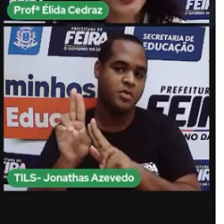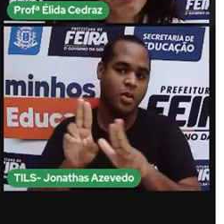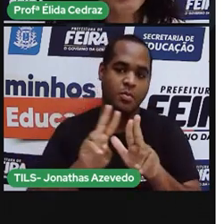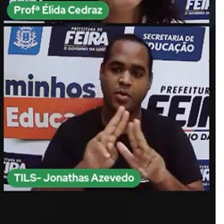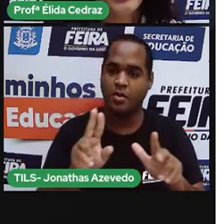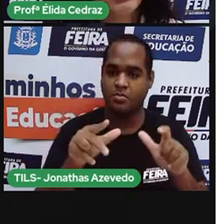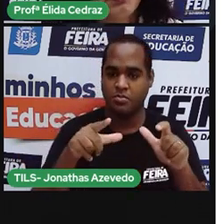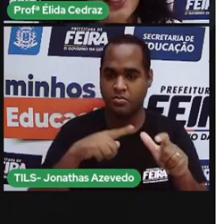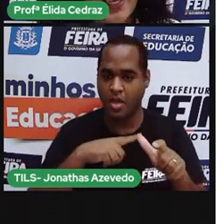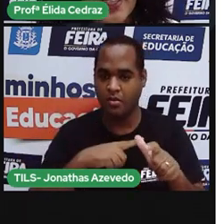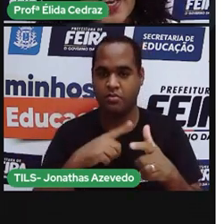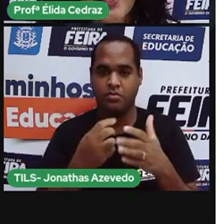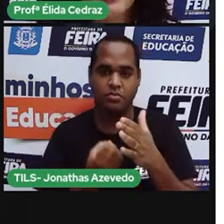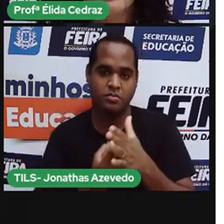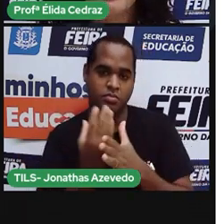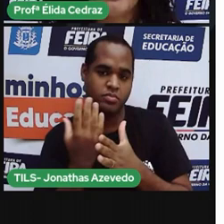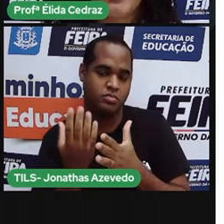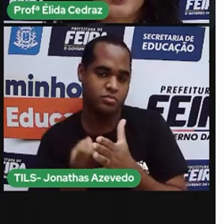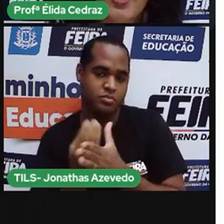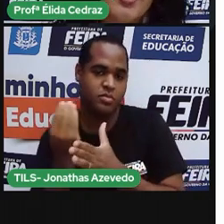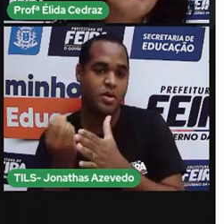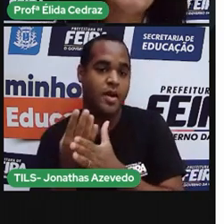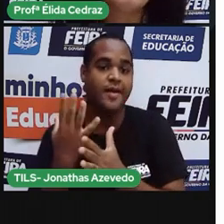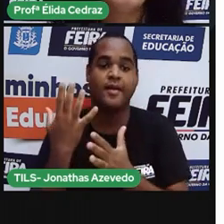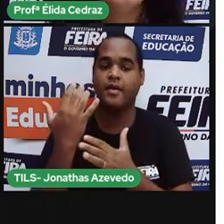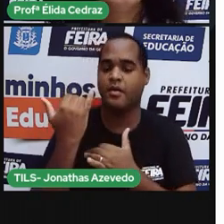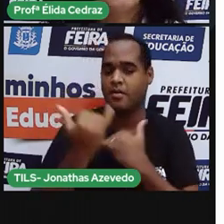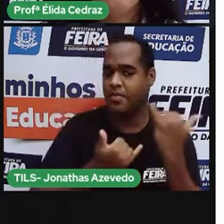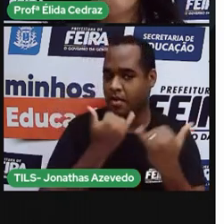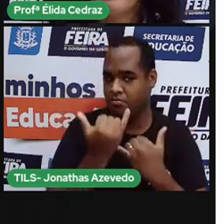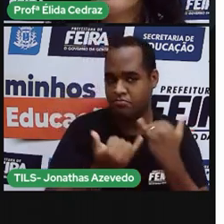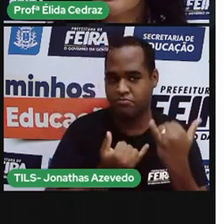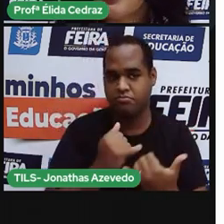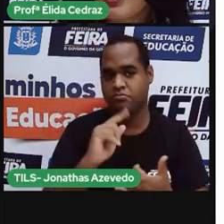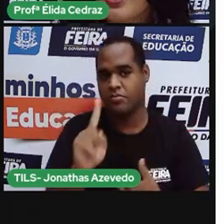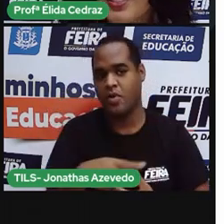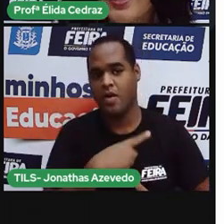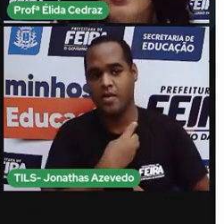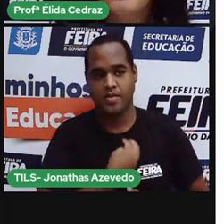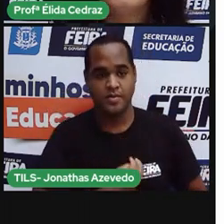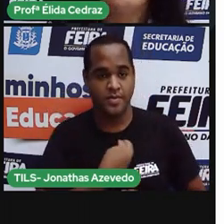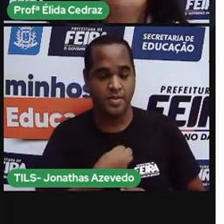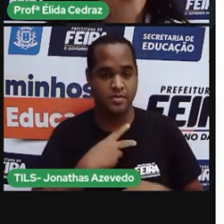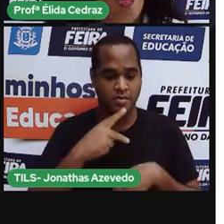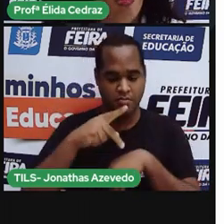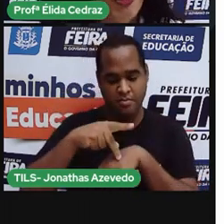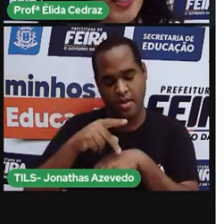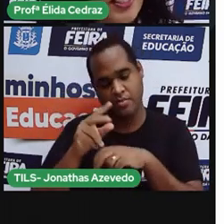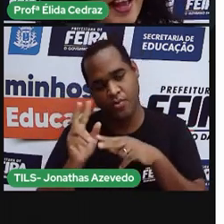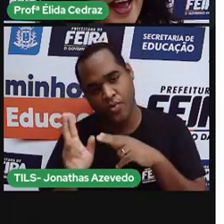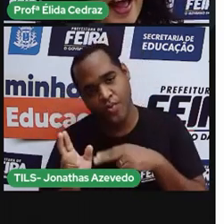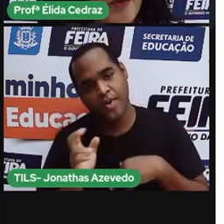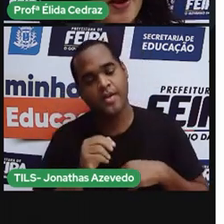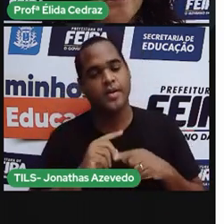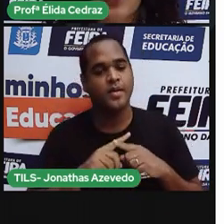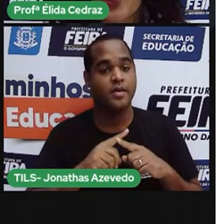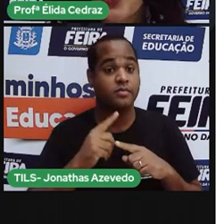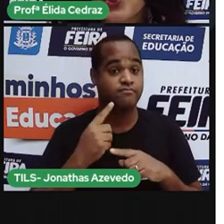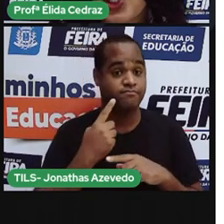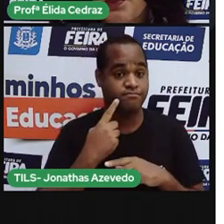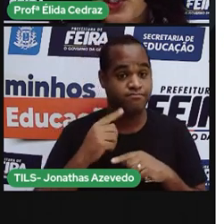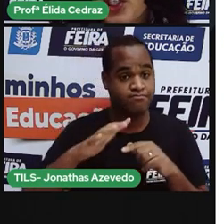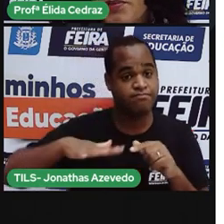Lembram das brincadeiras que nós fizemos, sobre pedra de descanso, óleos d'água